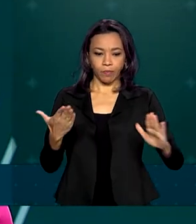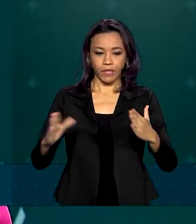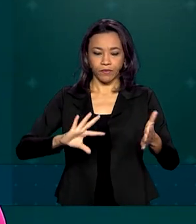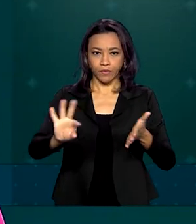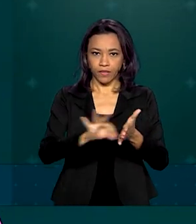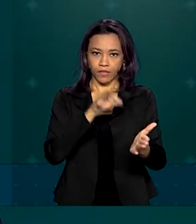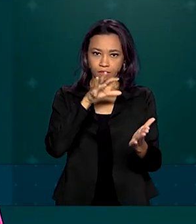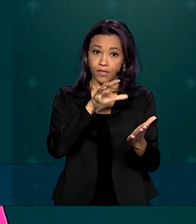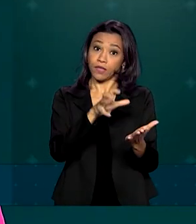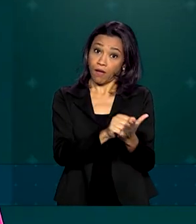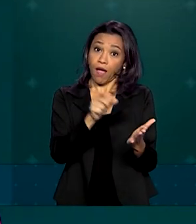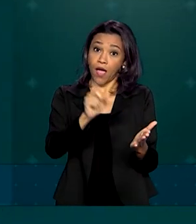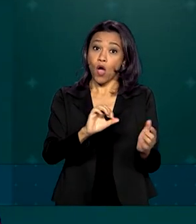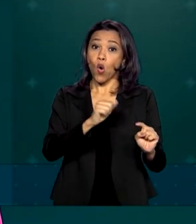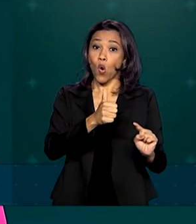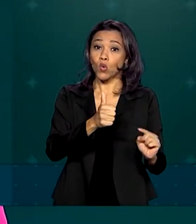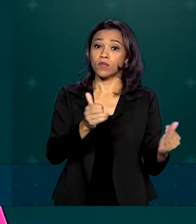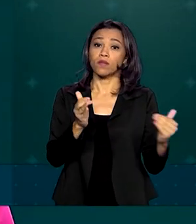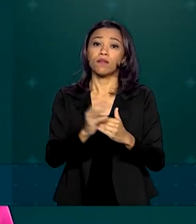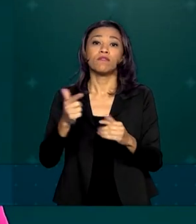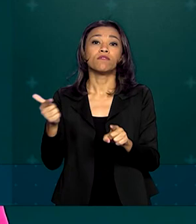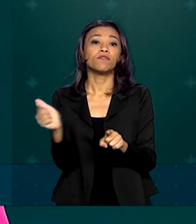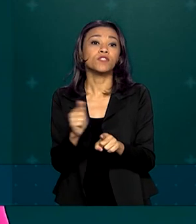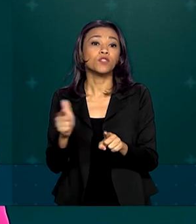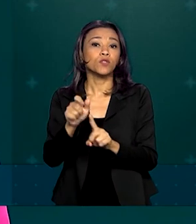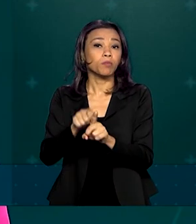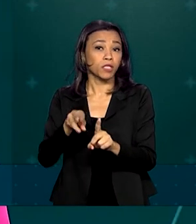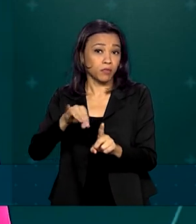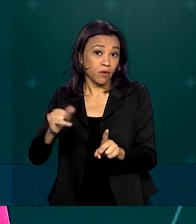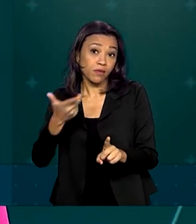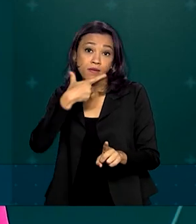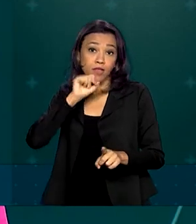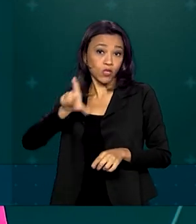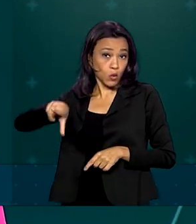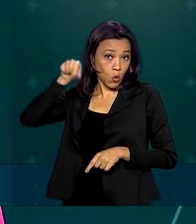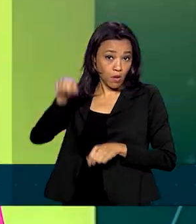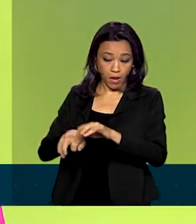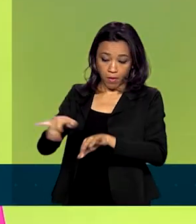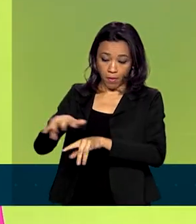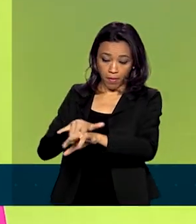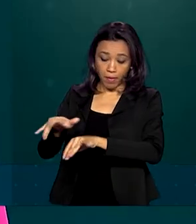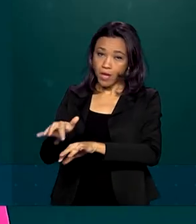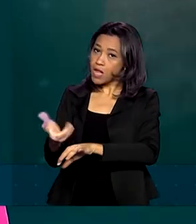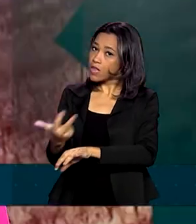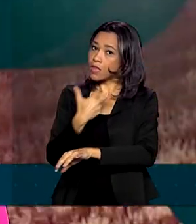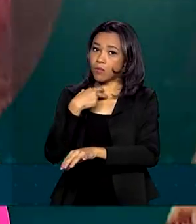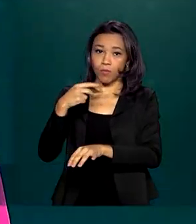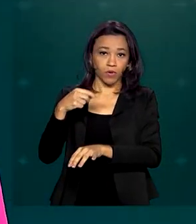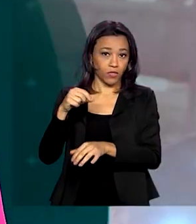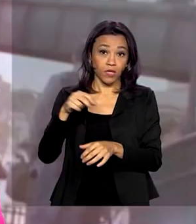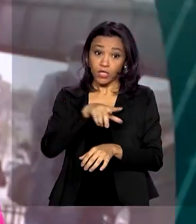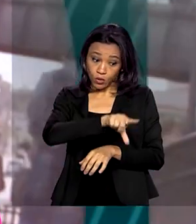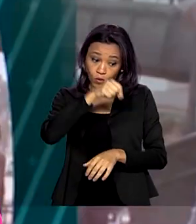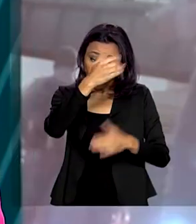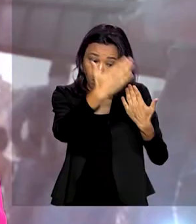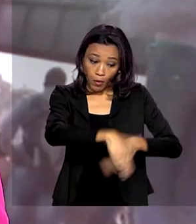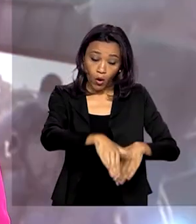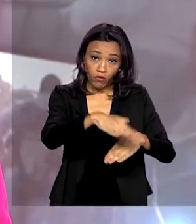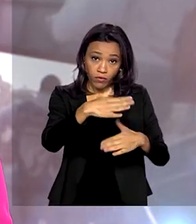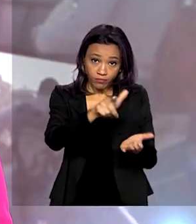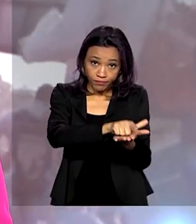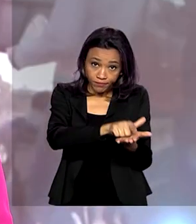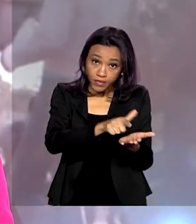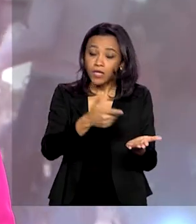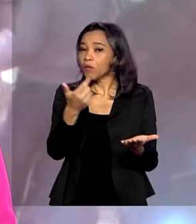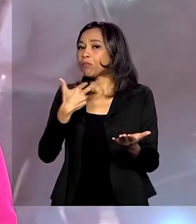Enem será de 11 a 22 de maio e quem optar pela edição impressa não poderá fazer a versão digital. Outras informações